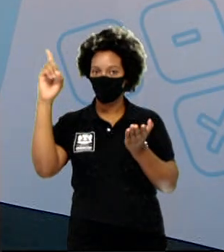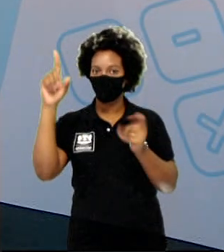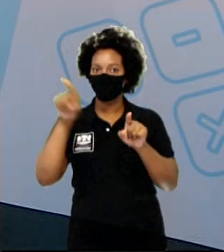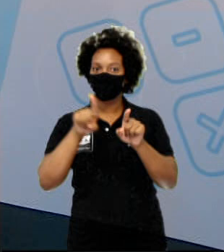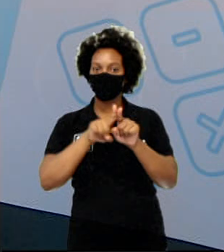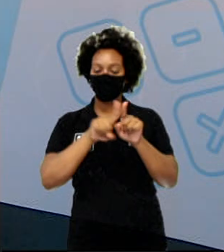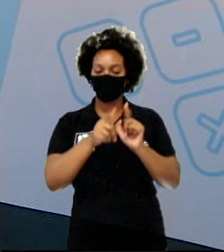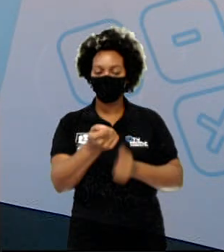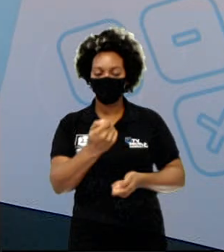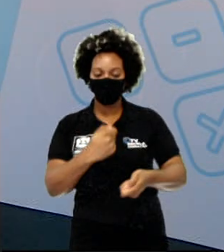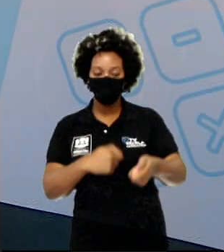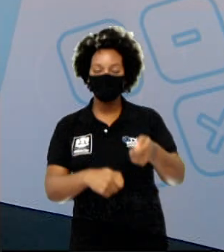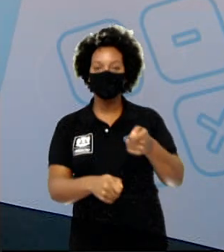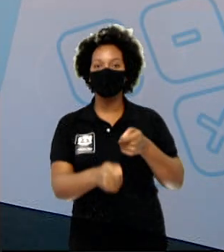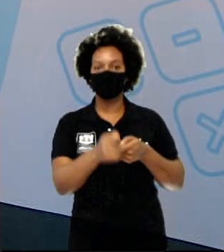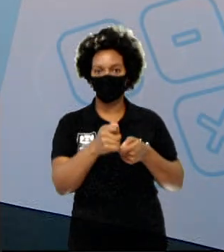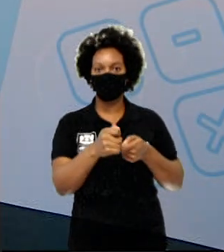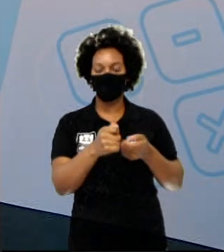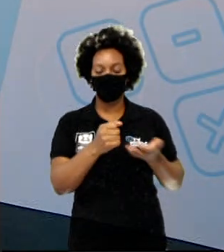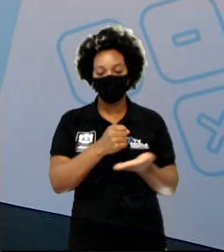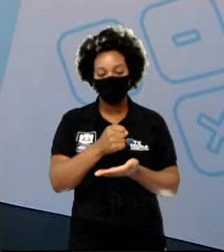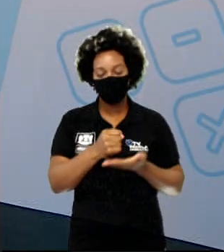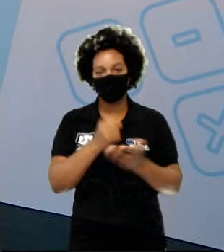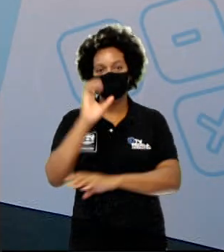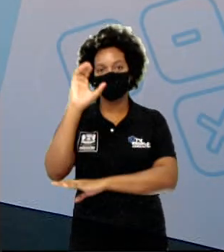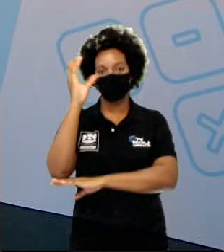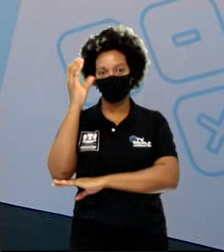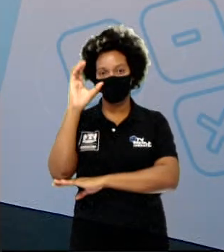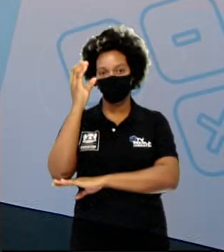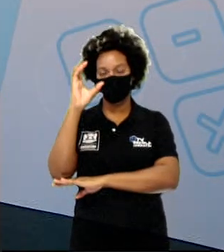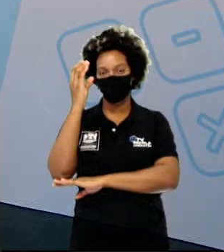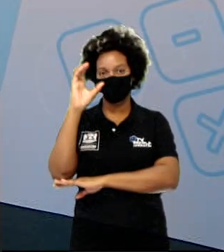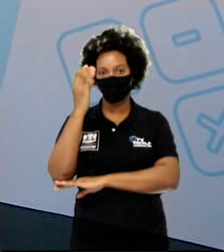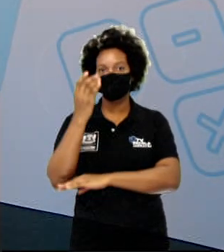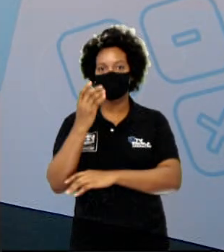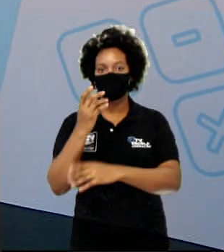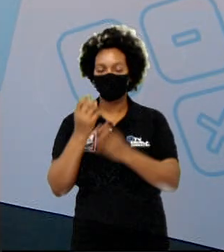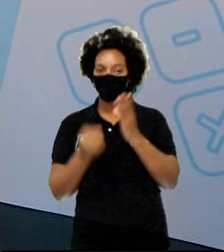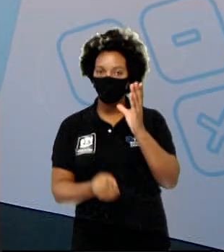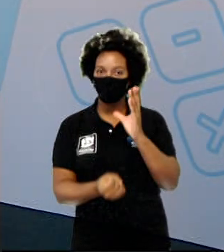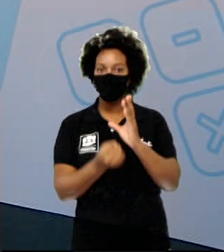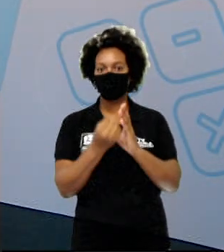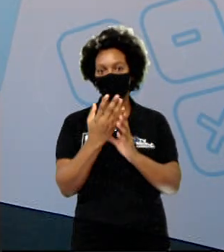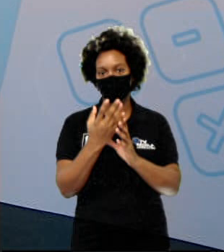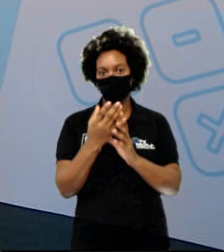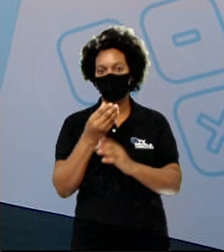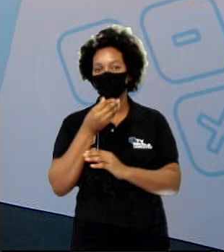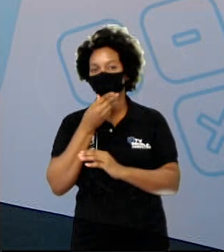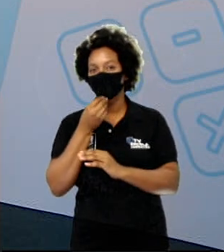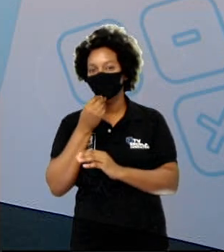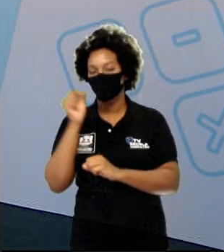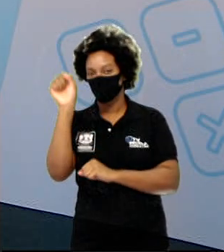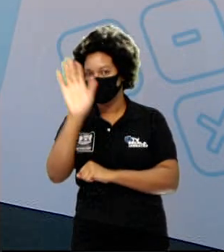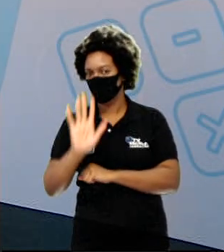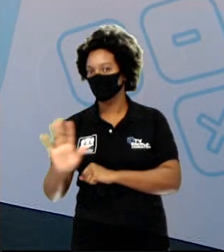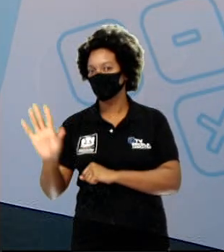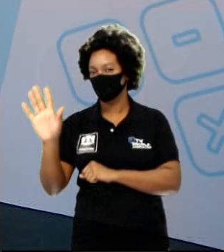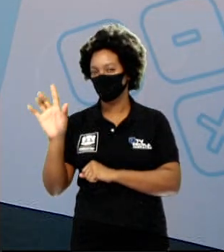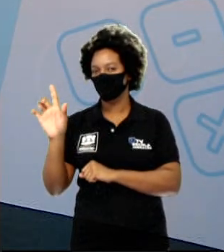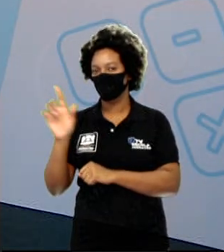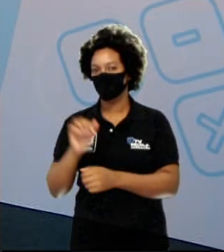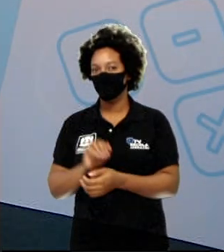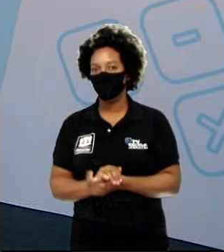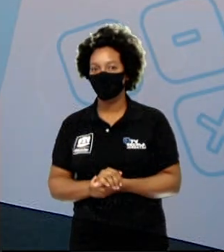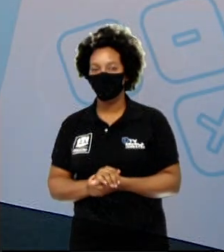evolucionismo, que é de base científica e foi uma criação de Charles Darwin. E